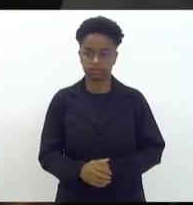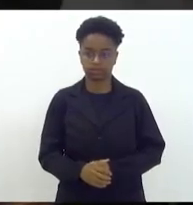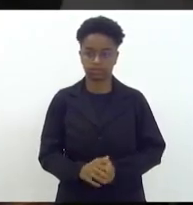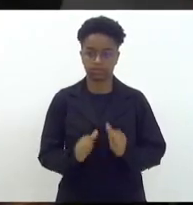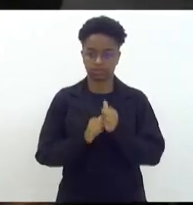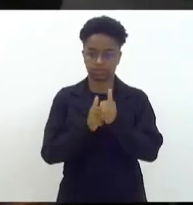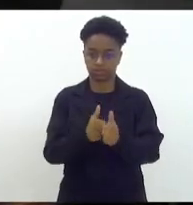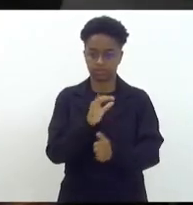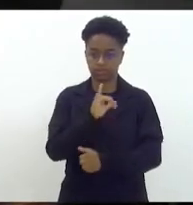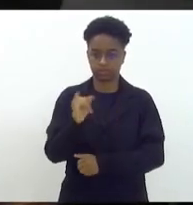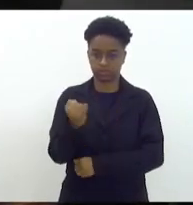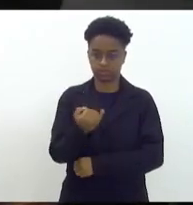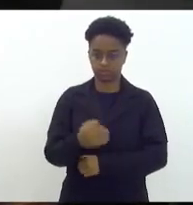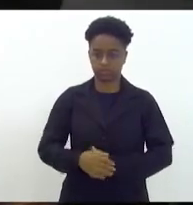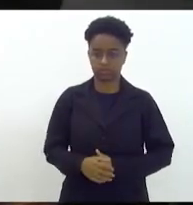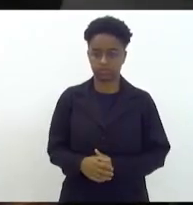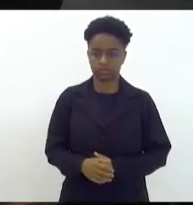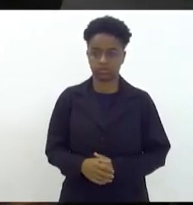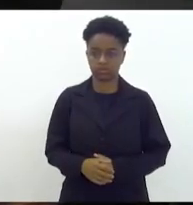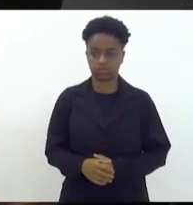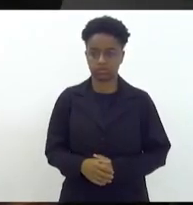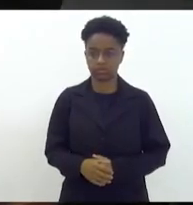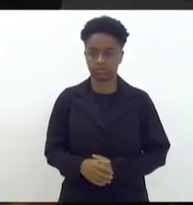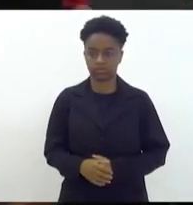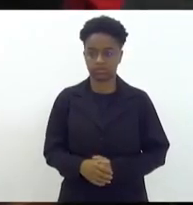Acompanhe o parecer da CCJ, presidenta.